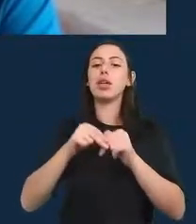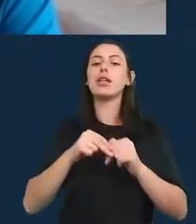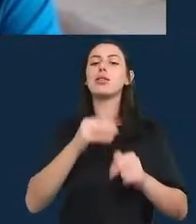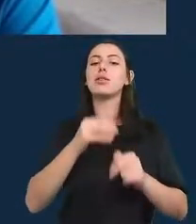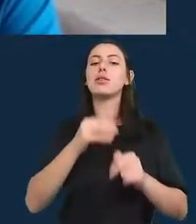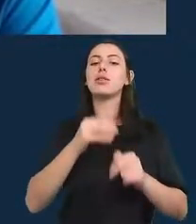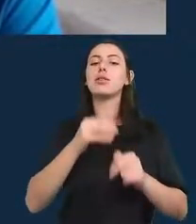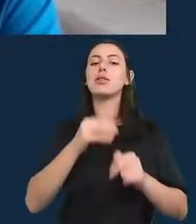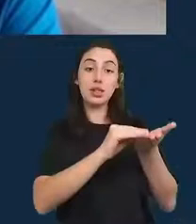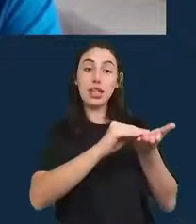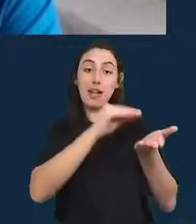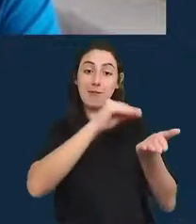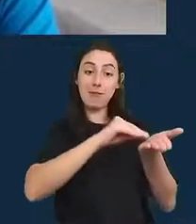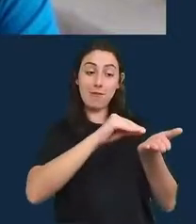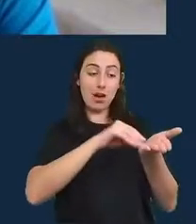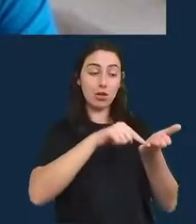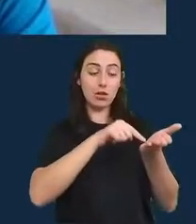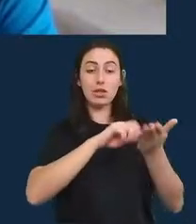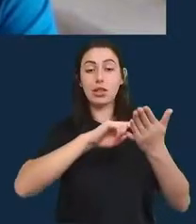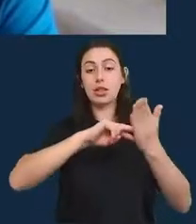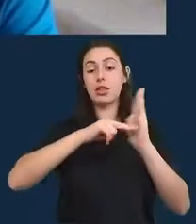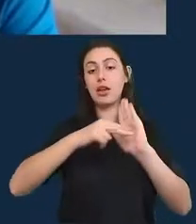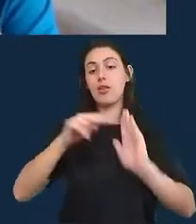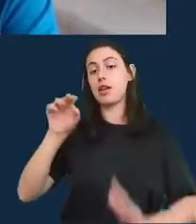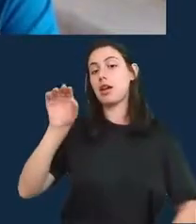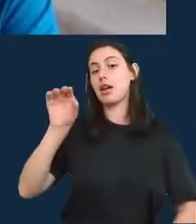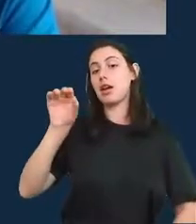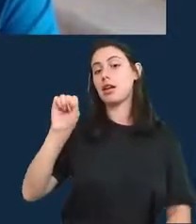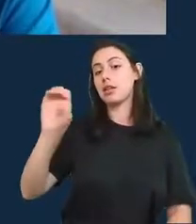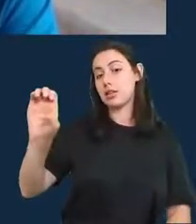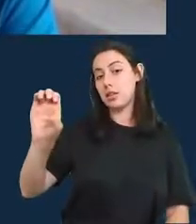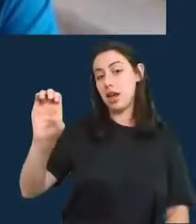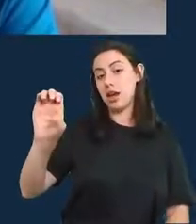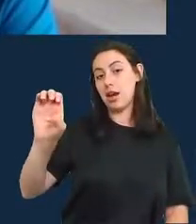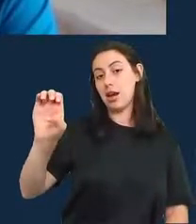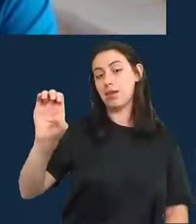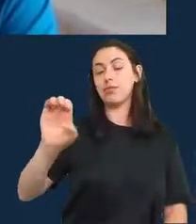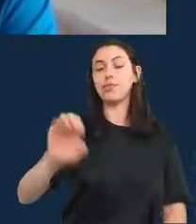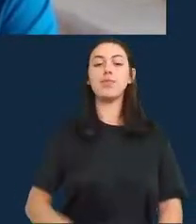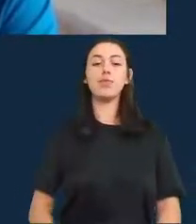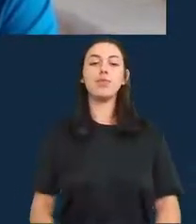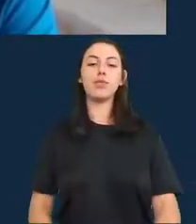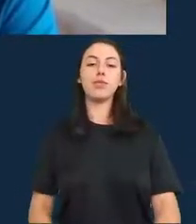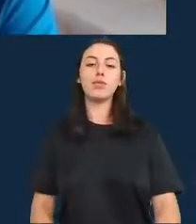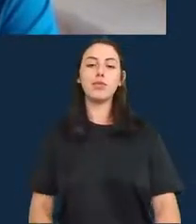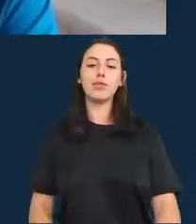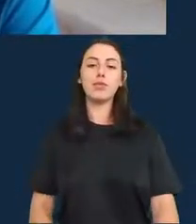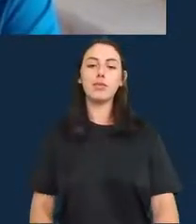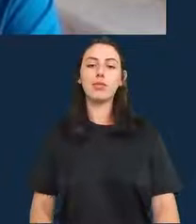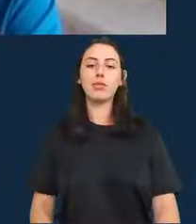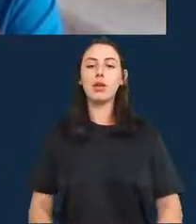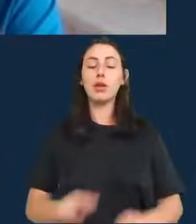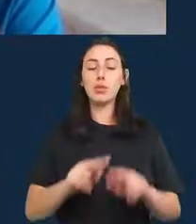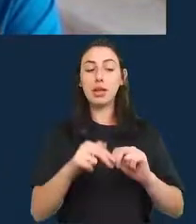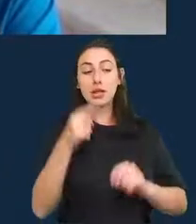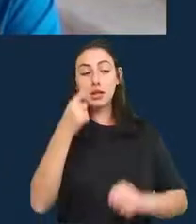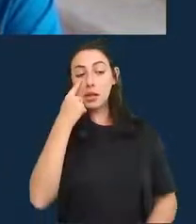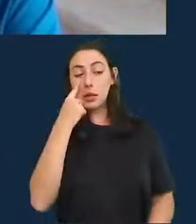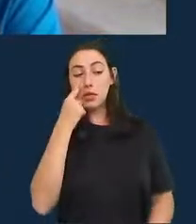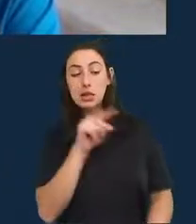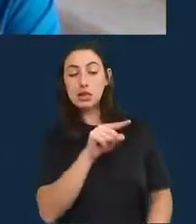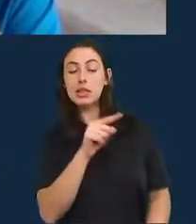não é algo, mas o PIB não é algo, mas eu não sei. Então, ele diria, bom, esse é um valor especial e eu vou tratá-lo como um valor especial.